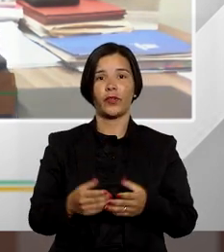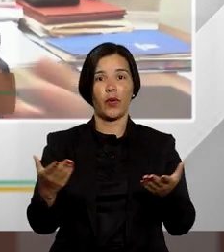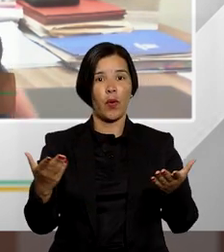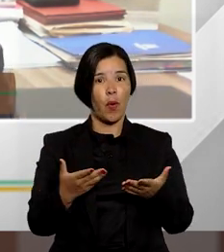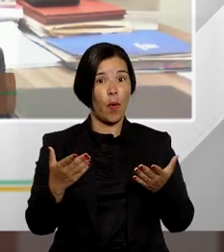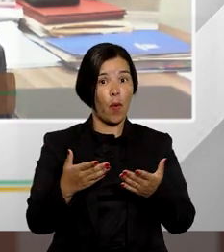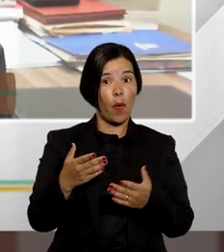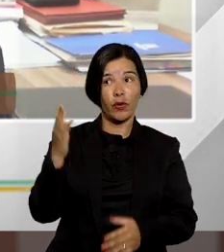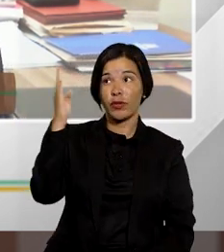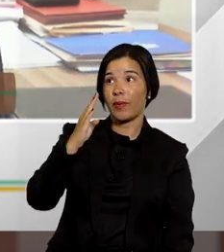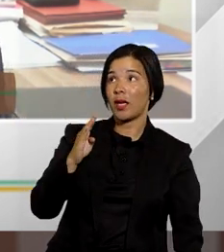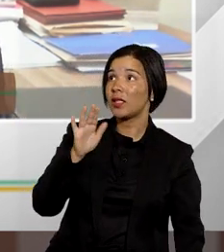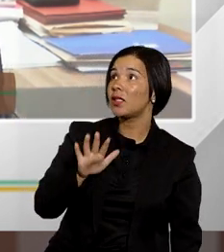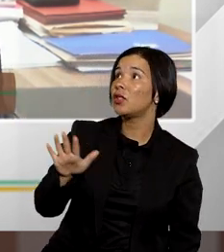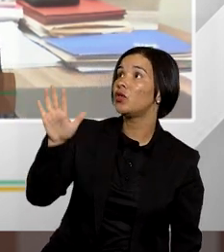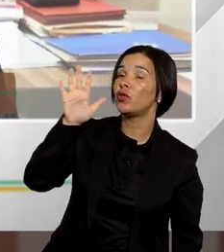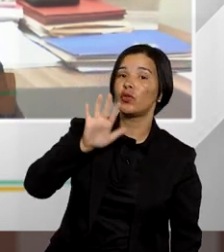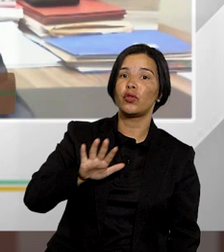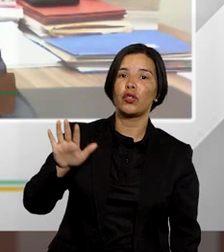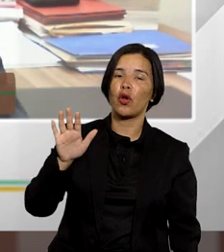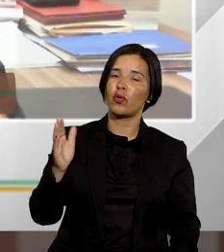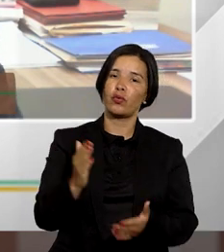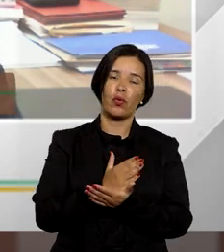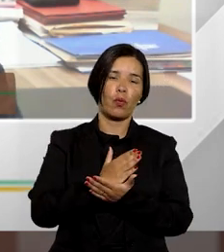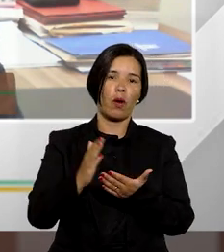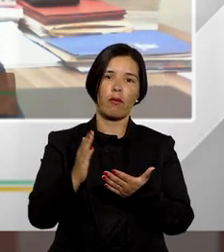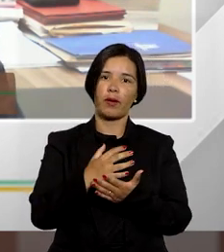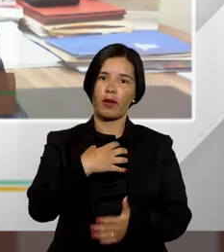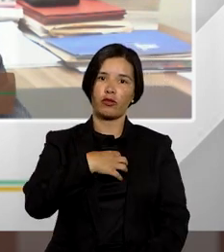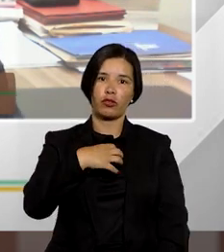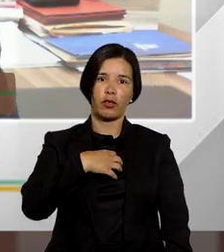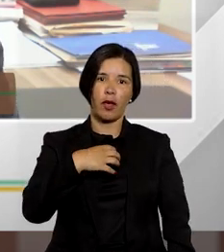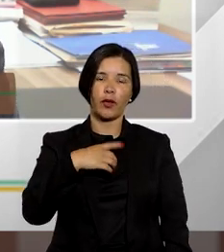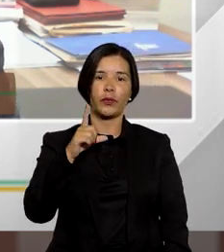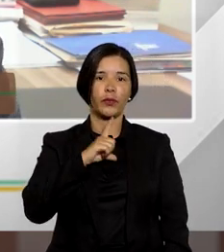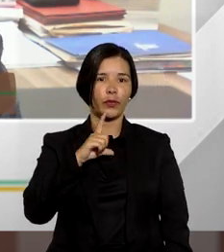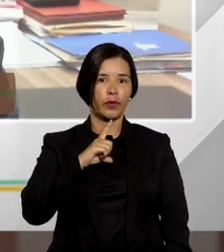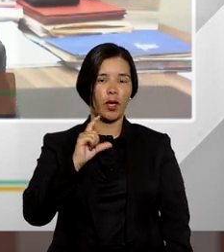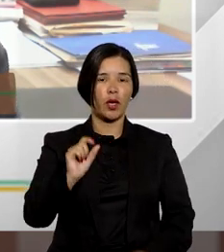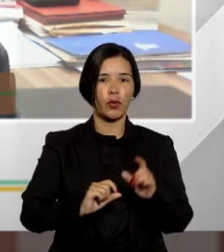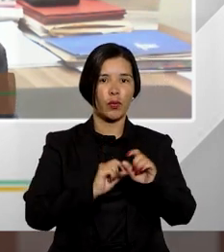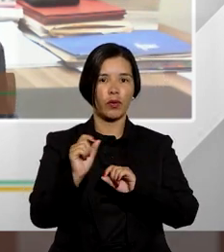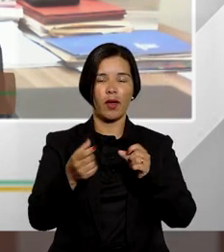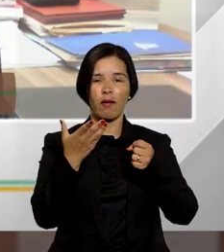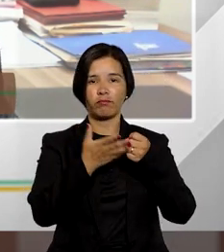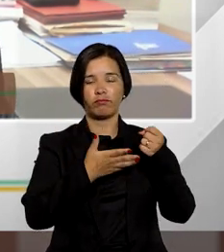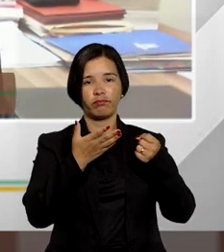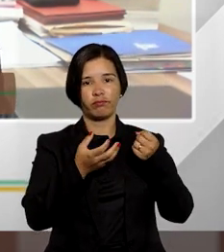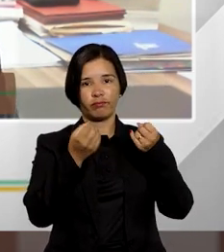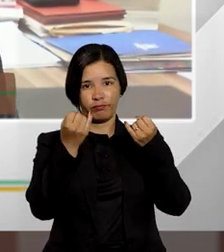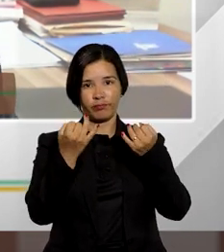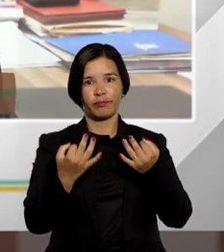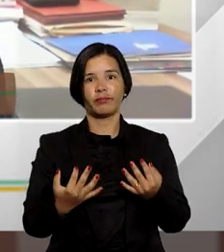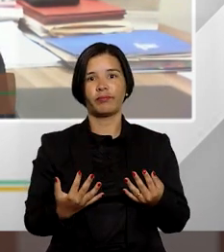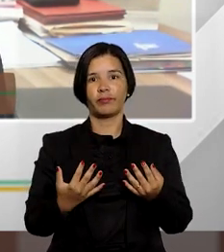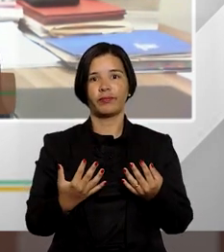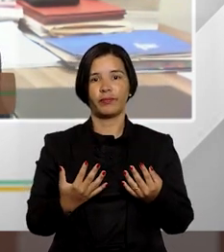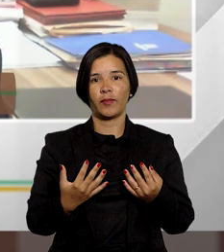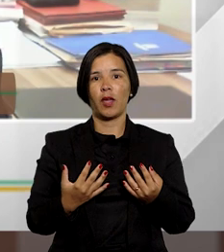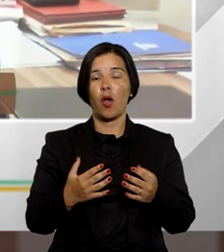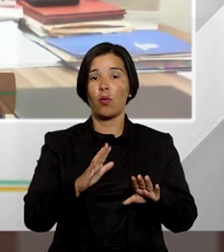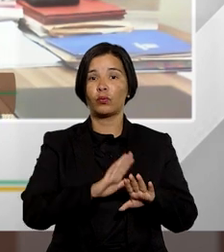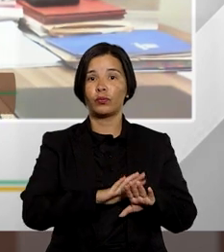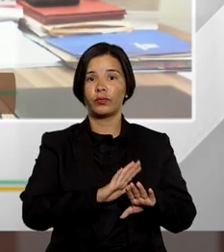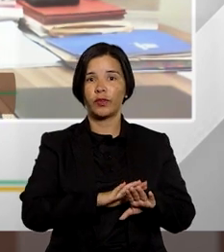intentadas Brasil afora não é de qualquer maneira sobre qualquer sobre qualquer fundamento não é que também não tem